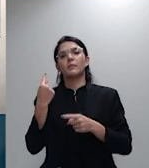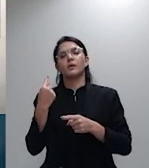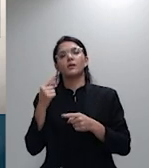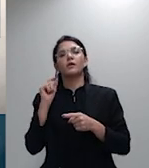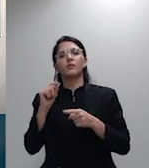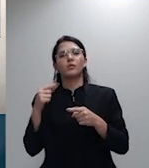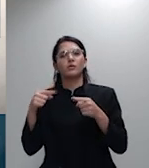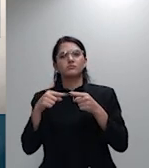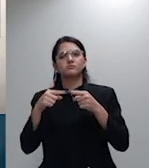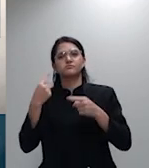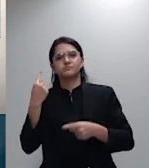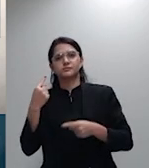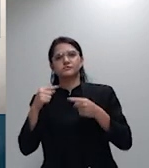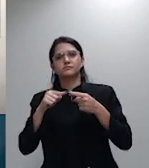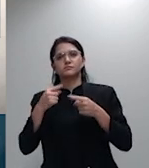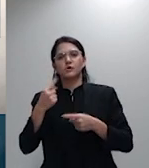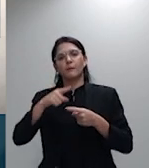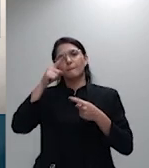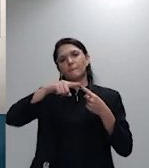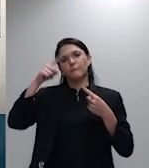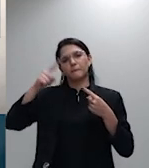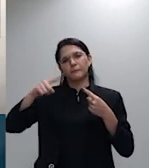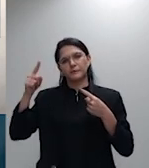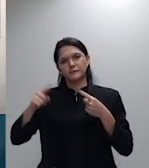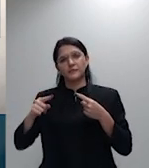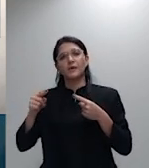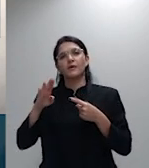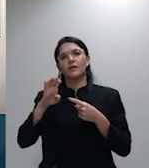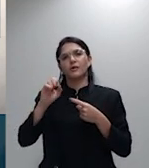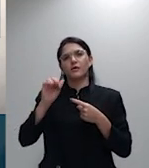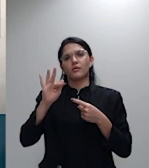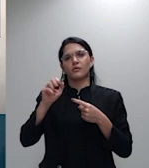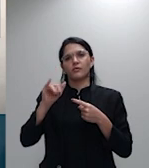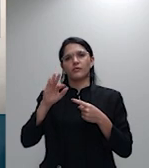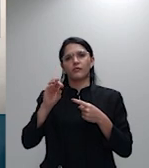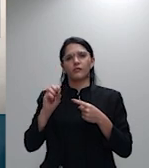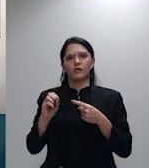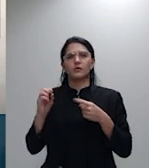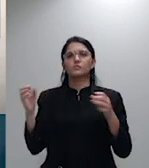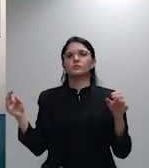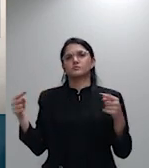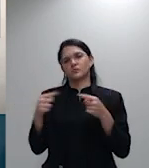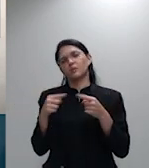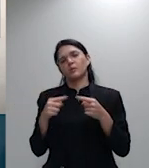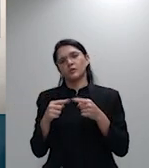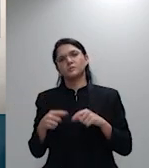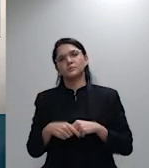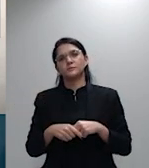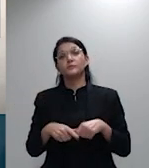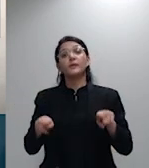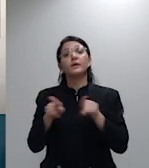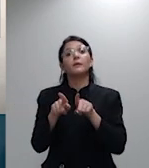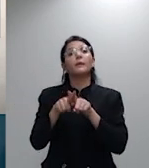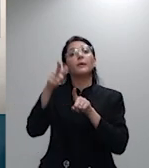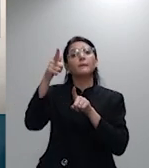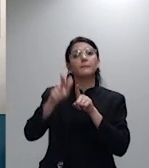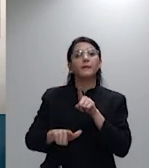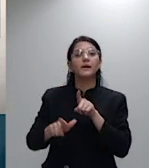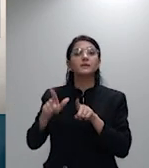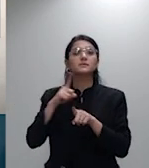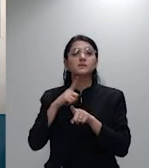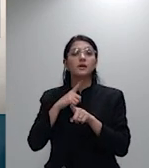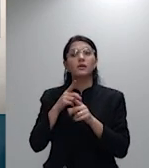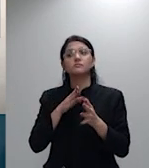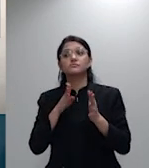omissão contra o ponto e mais esse é o ponto central inviabilidade se limitar a aplicação da tese apenas aos